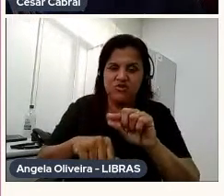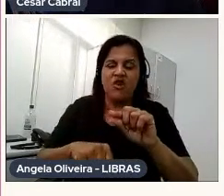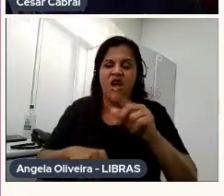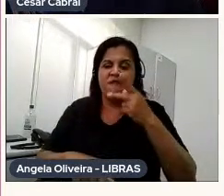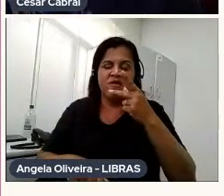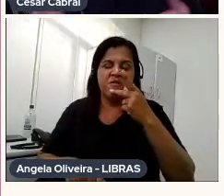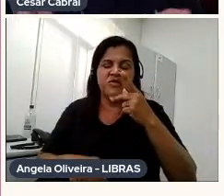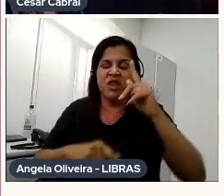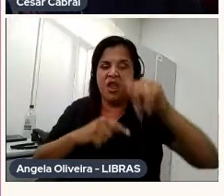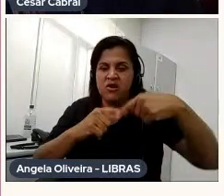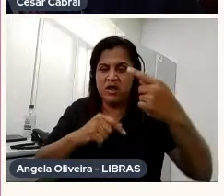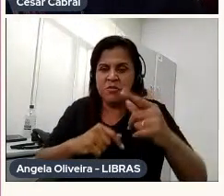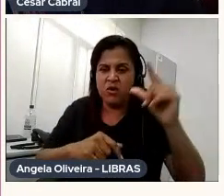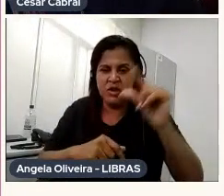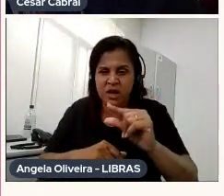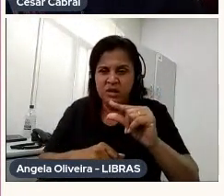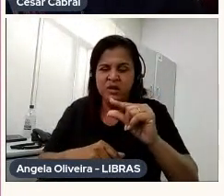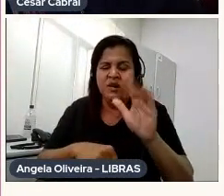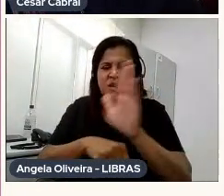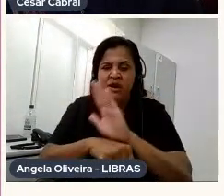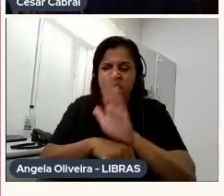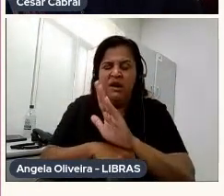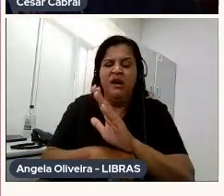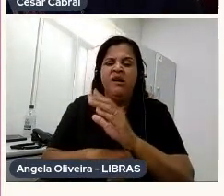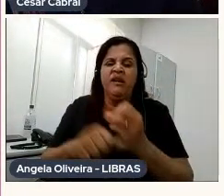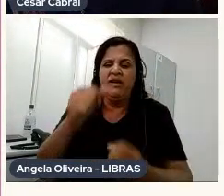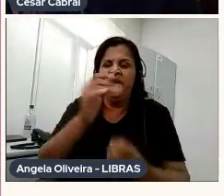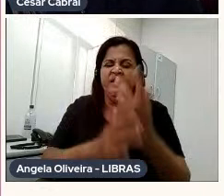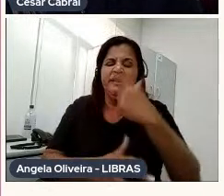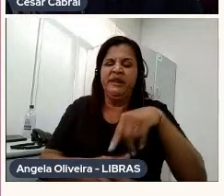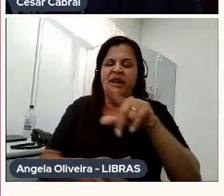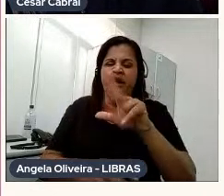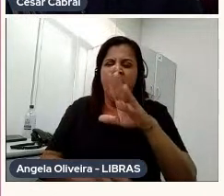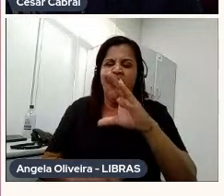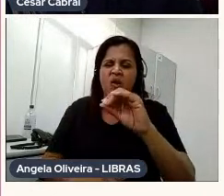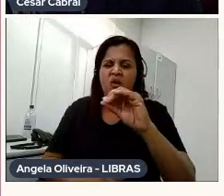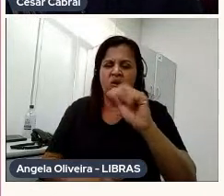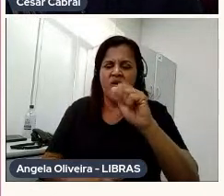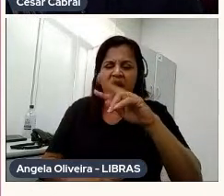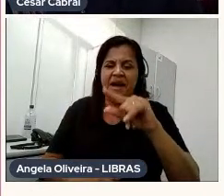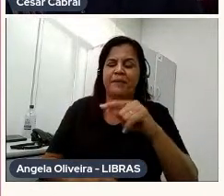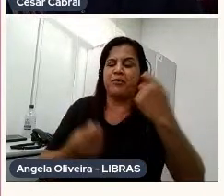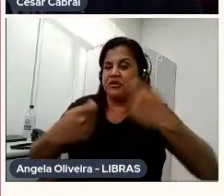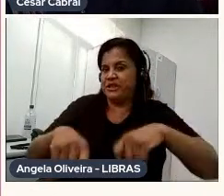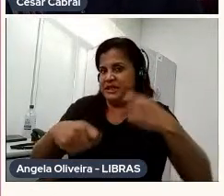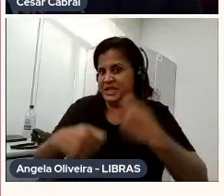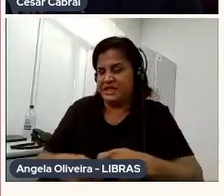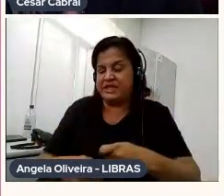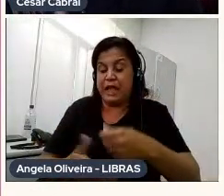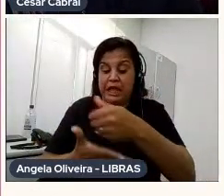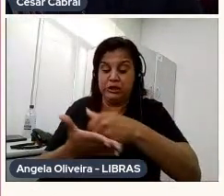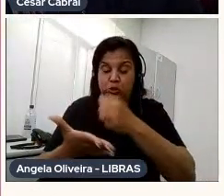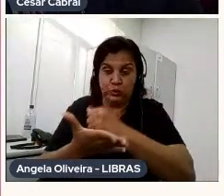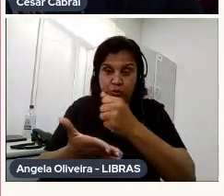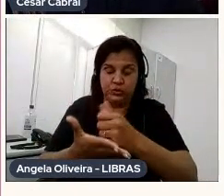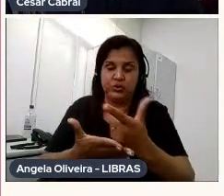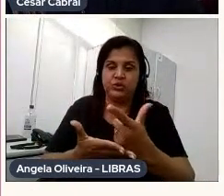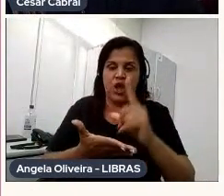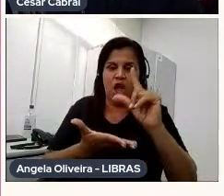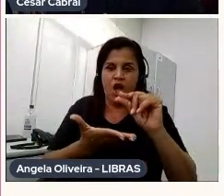curto, eu criei a Koala, por uma necessidade muito de dar nota fiscal, a gente criou, é, a Koala Filmes,